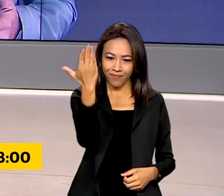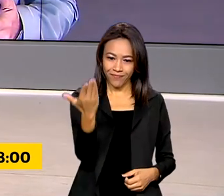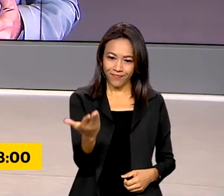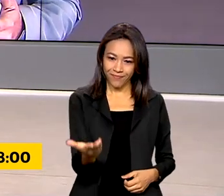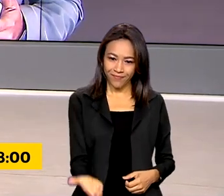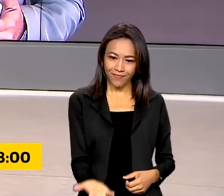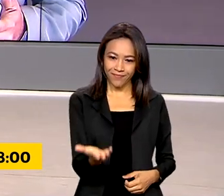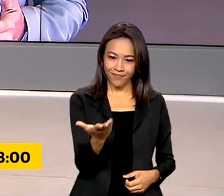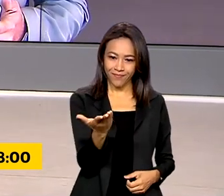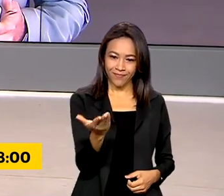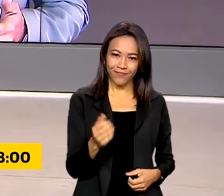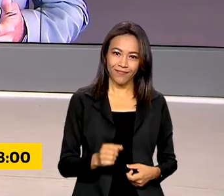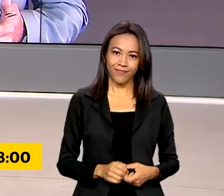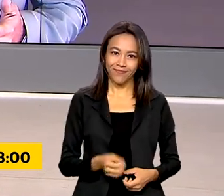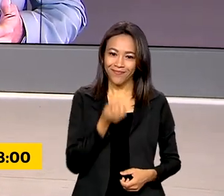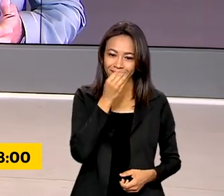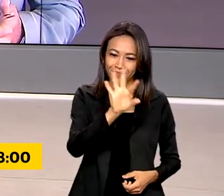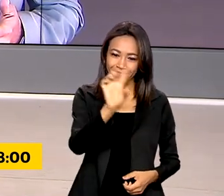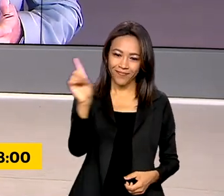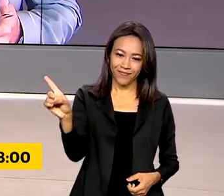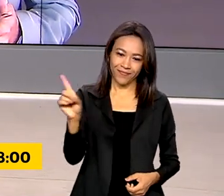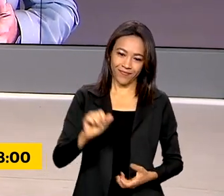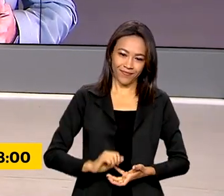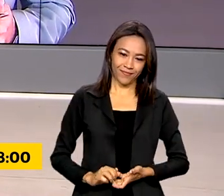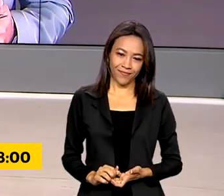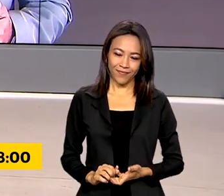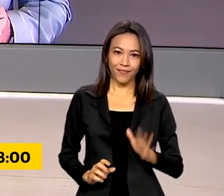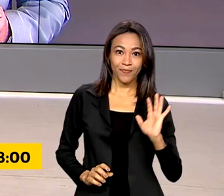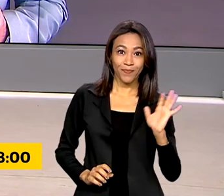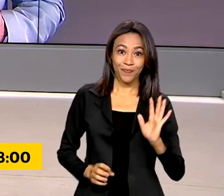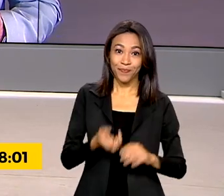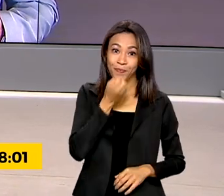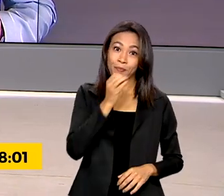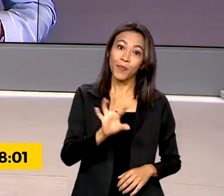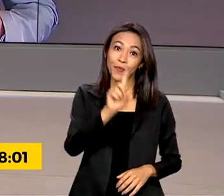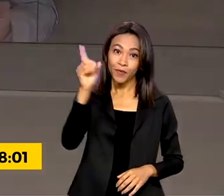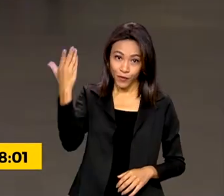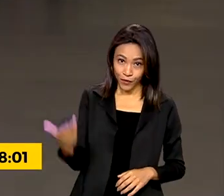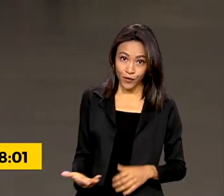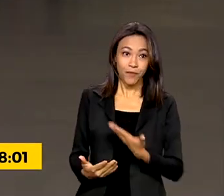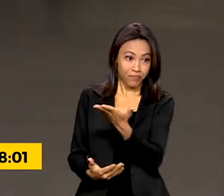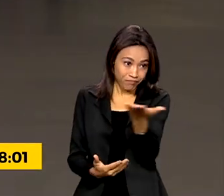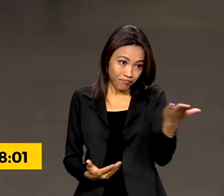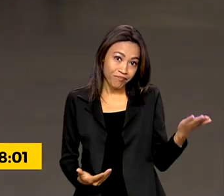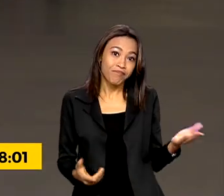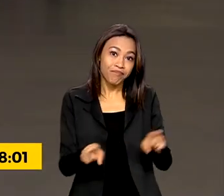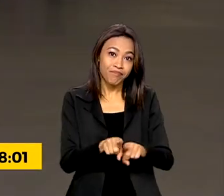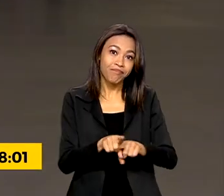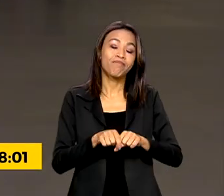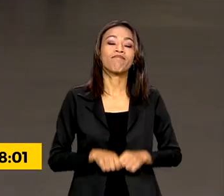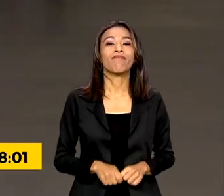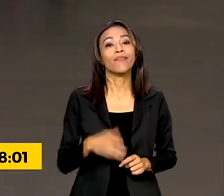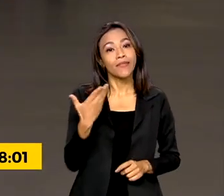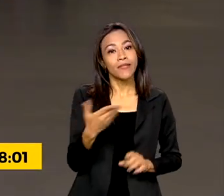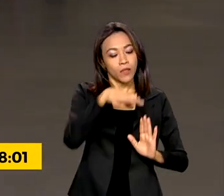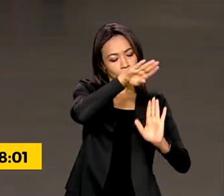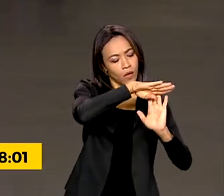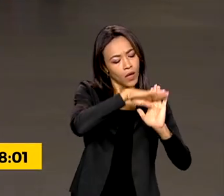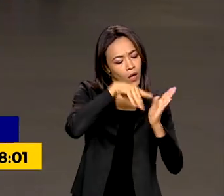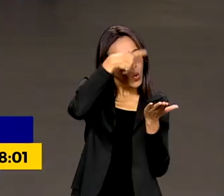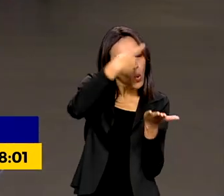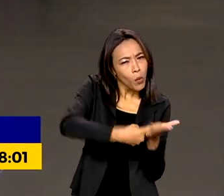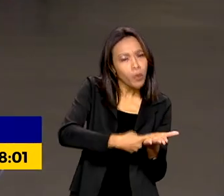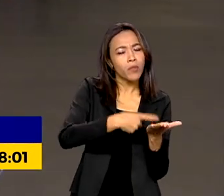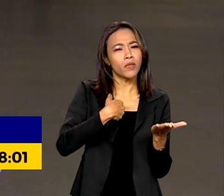Glauco de Queiroz. Bom dia, Glauco! Olá, Vanessa, bom dia pra você, bom dia a todos. É isso mesmo, a agenda começa daqui a